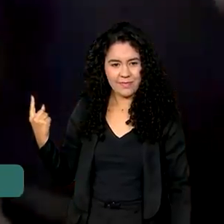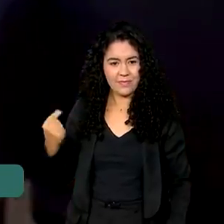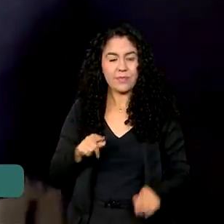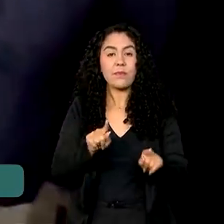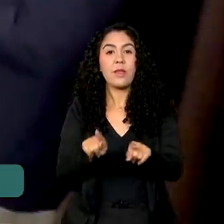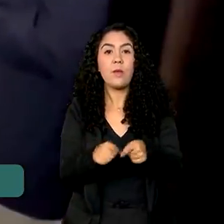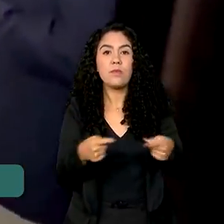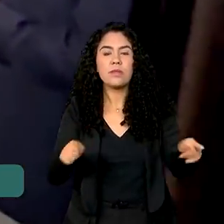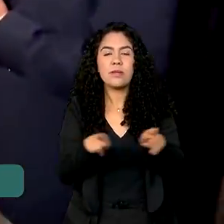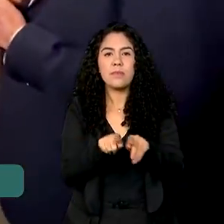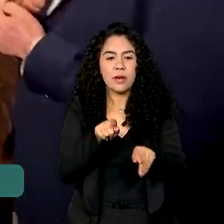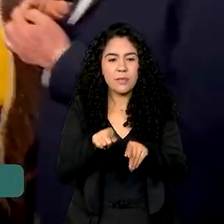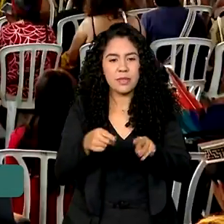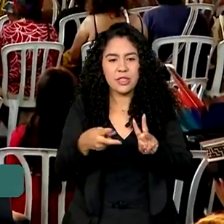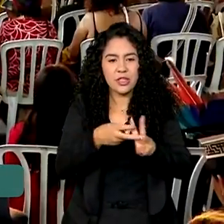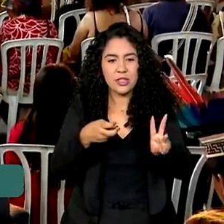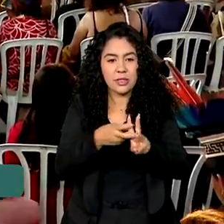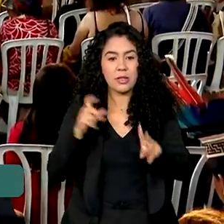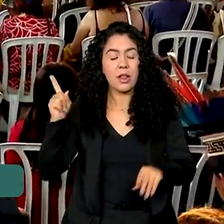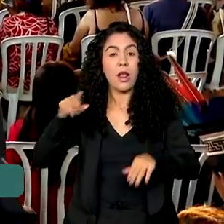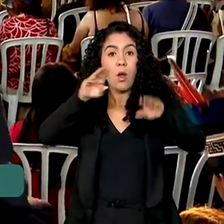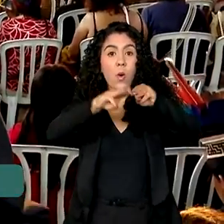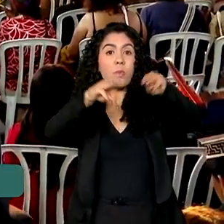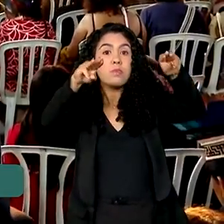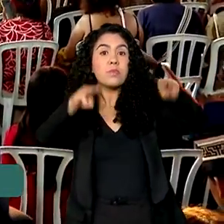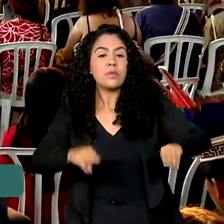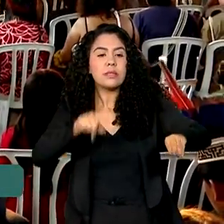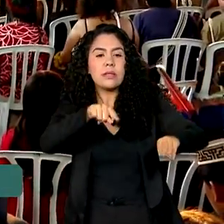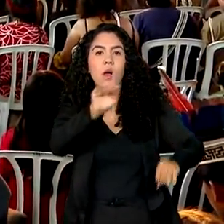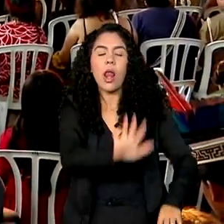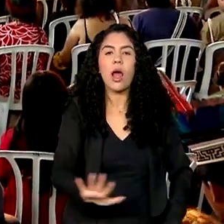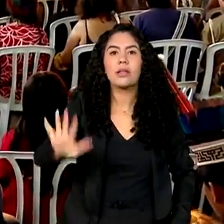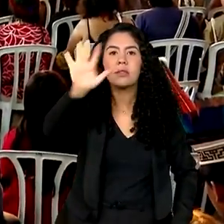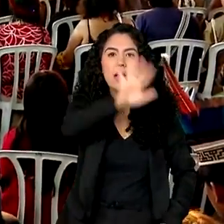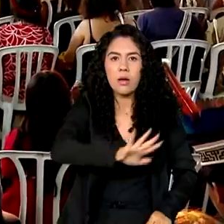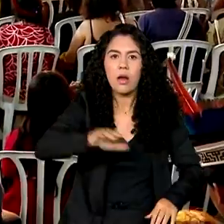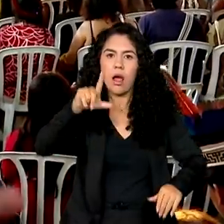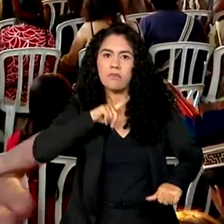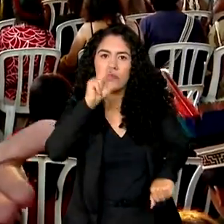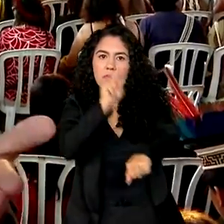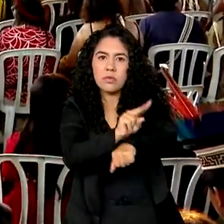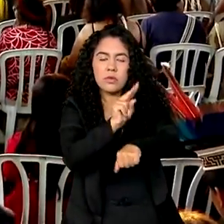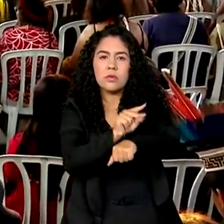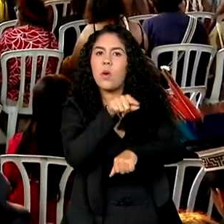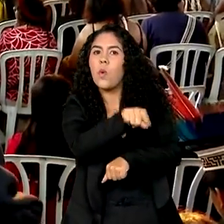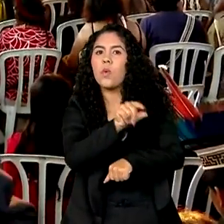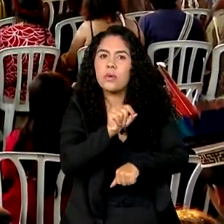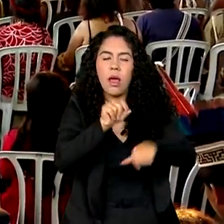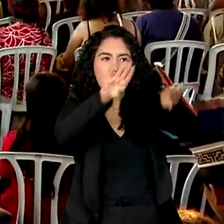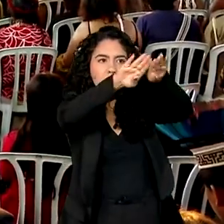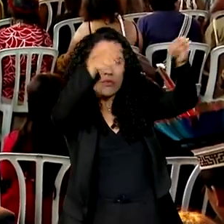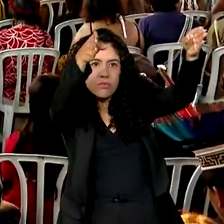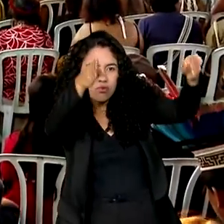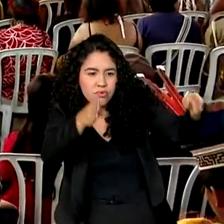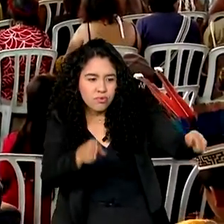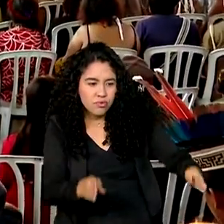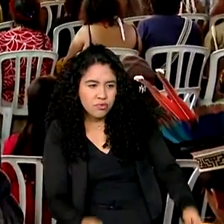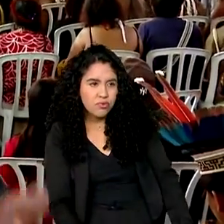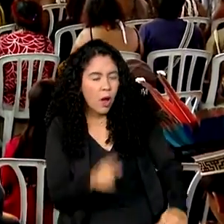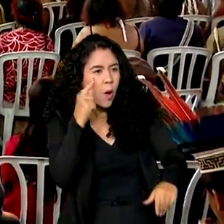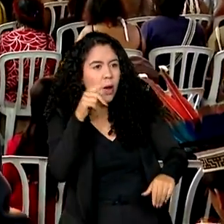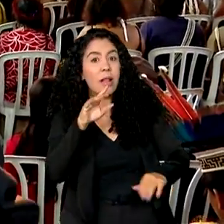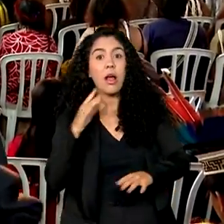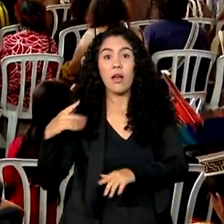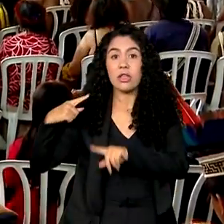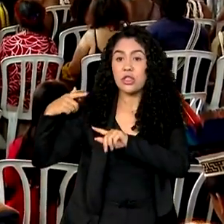O manto está guardado no Museu Nacional, sob condições especiais de conservação, para que as futuras